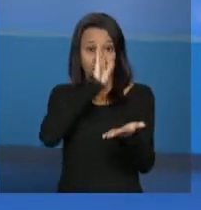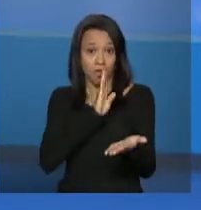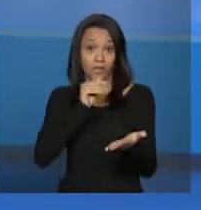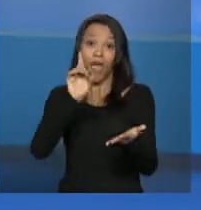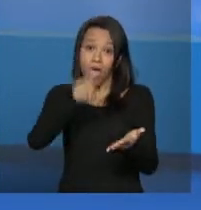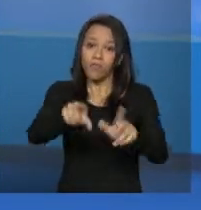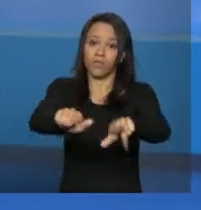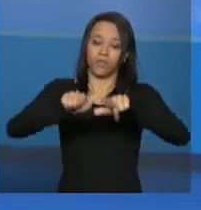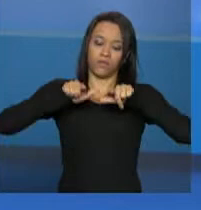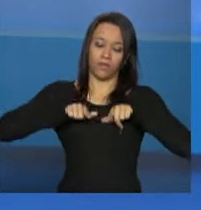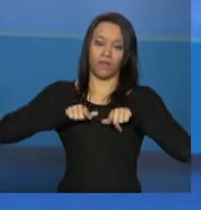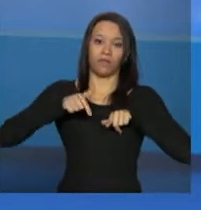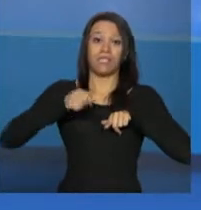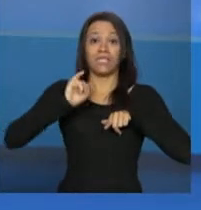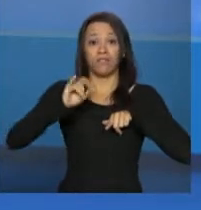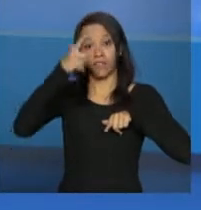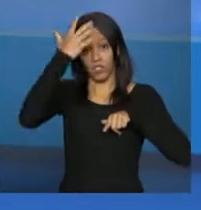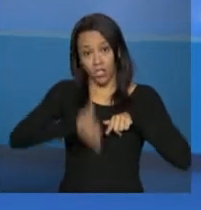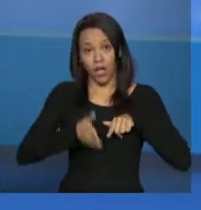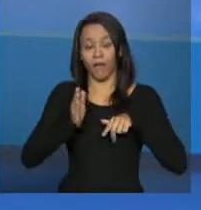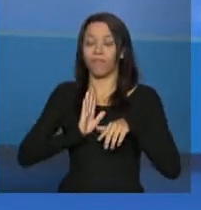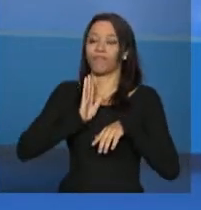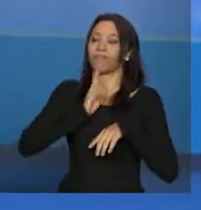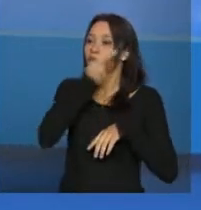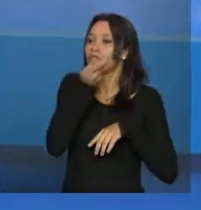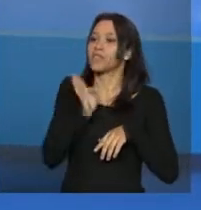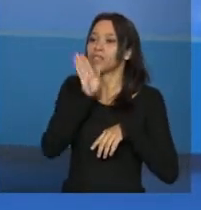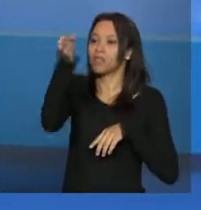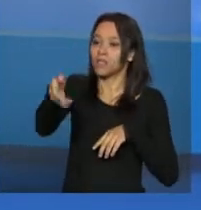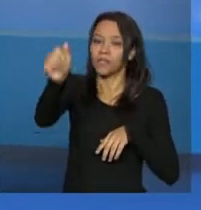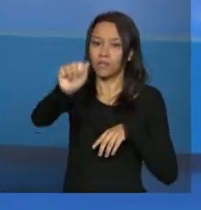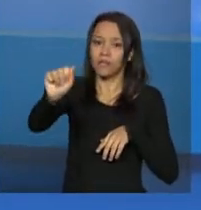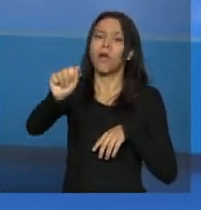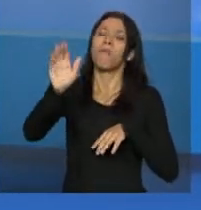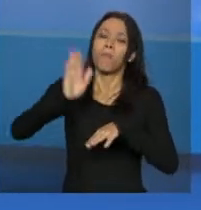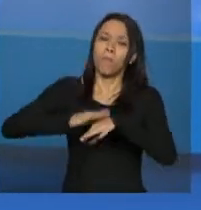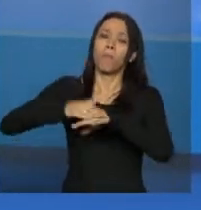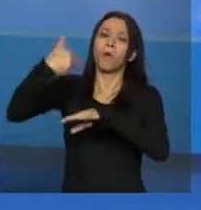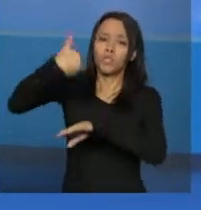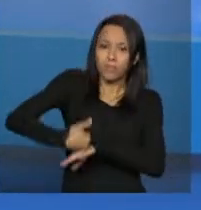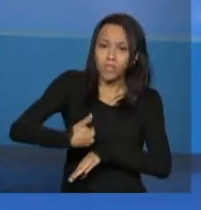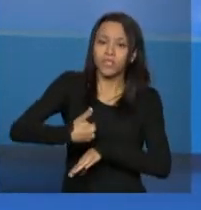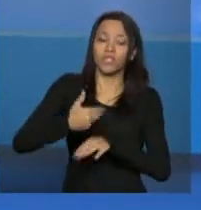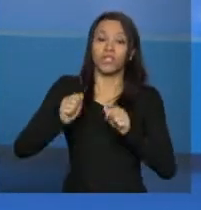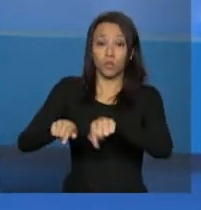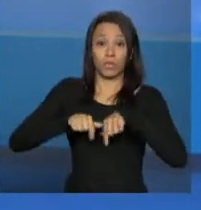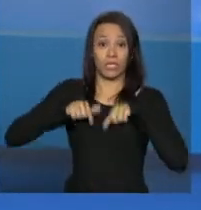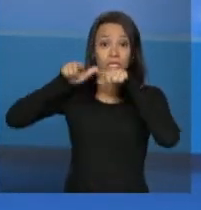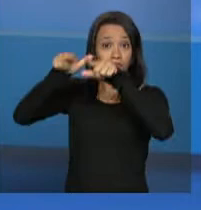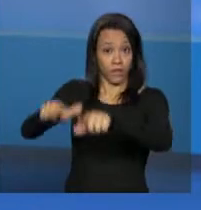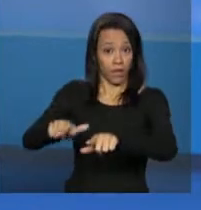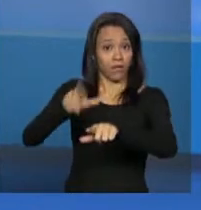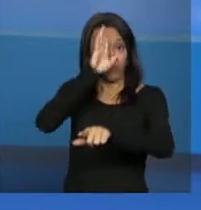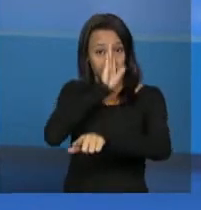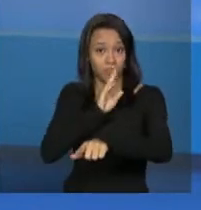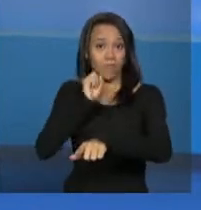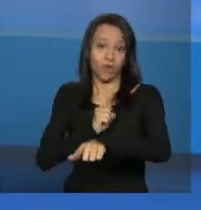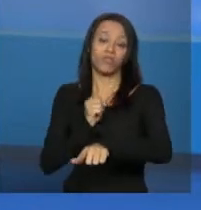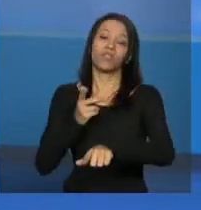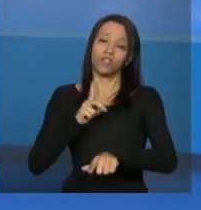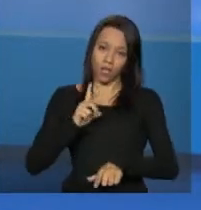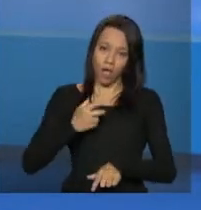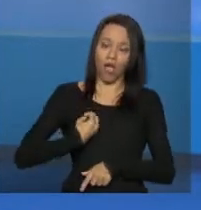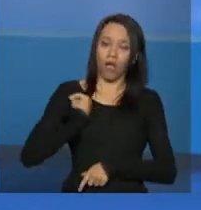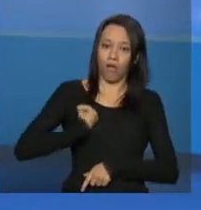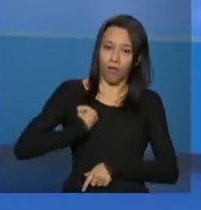teve uma visita realizada para fim de preenchimento do Quinesse pode solicitar esse atestado ao seu gestor porque ele já tem agora não existe